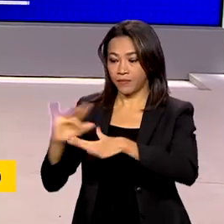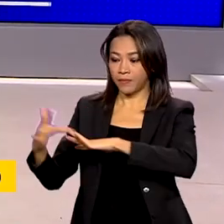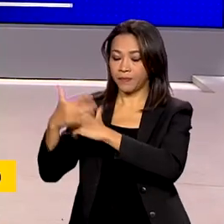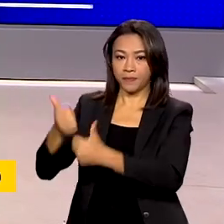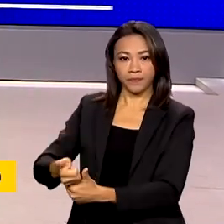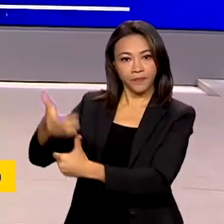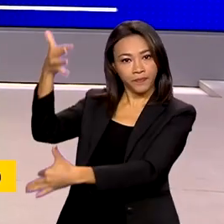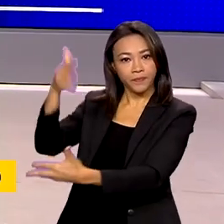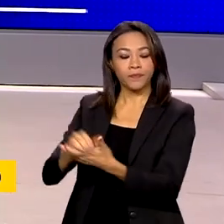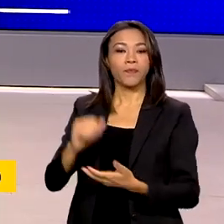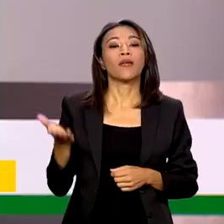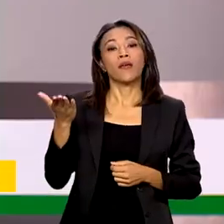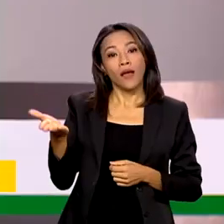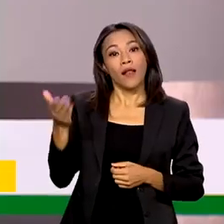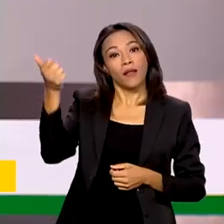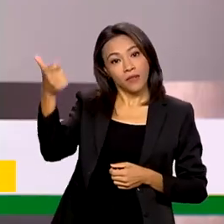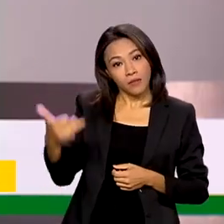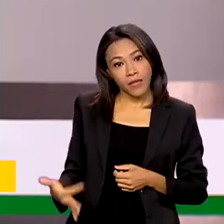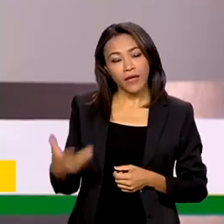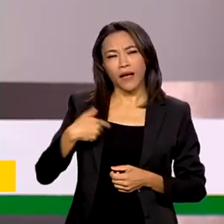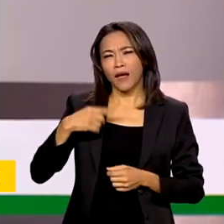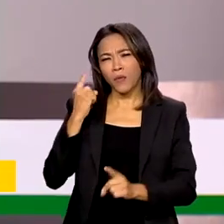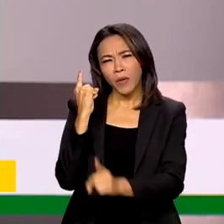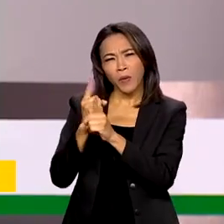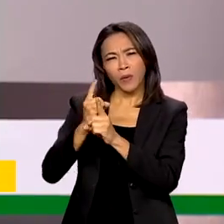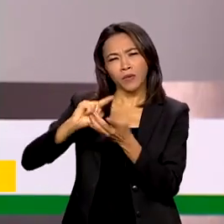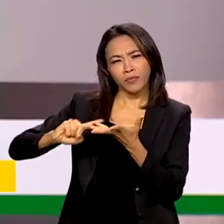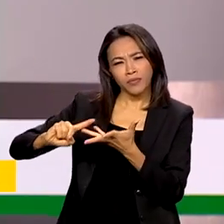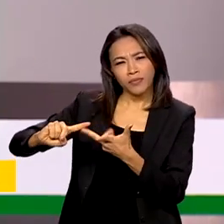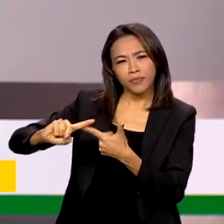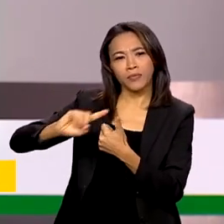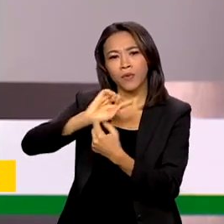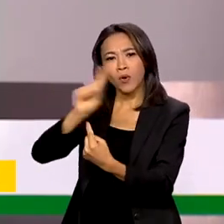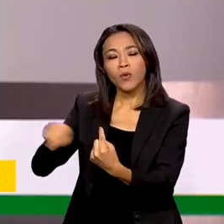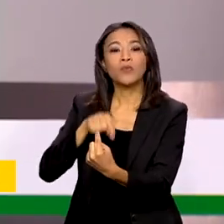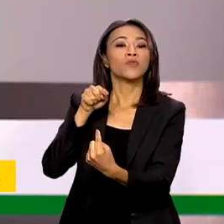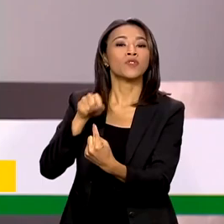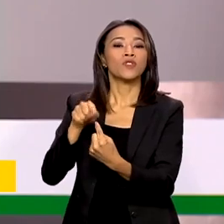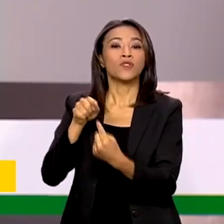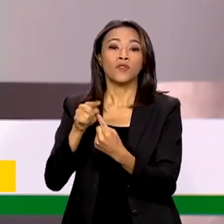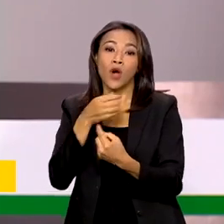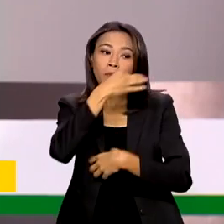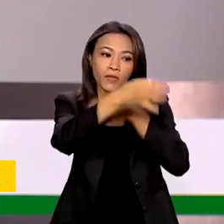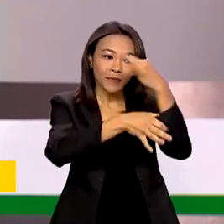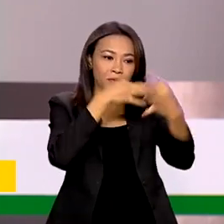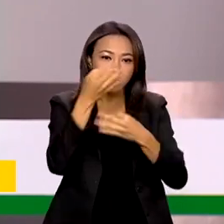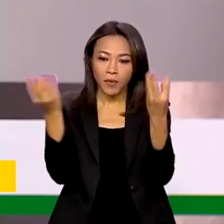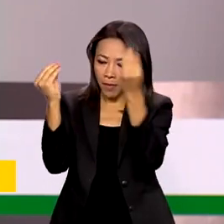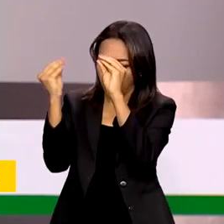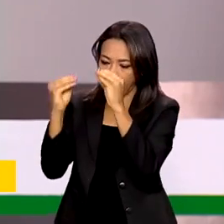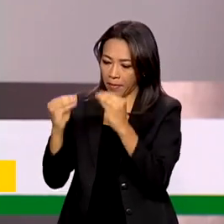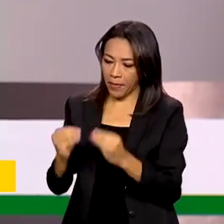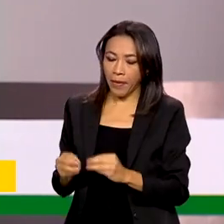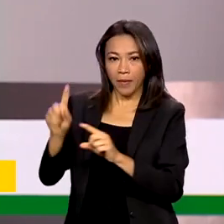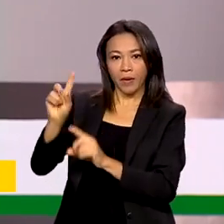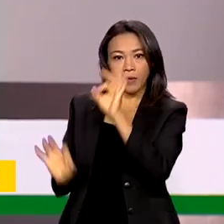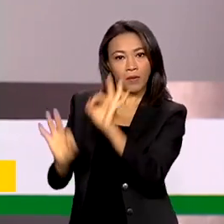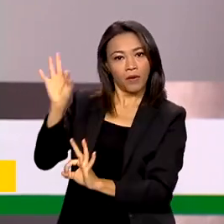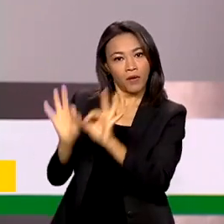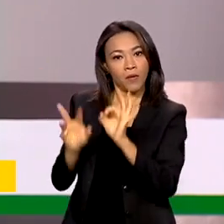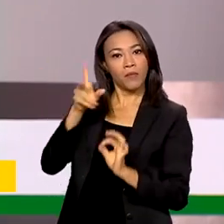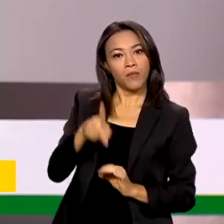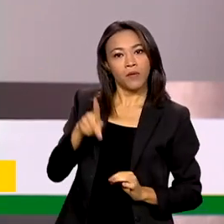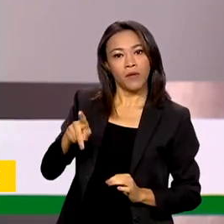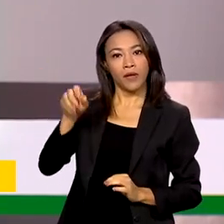Começar hoje em Salvador, na Bahia, uma série de encontros com a meta de reunir sugestões para o plano plurianual do governo que